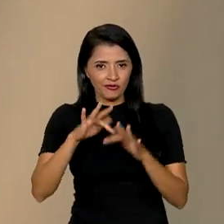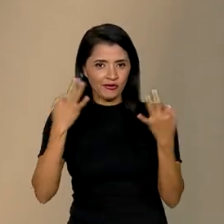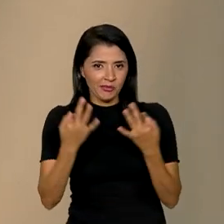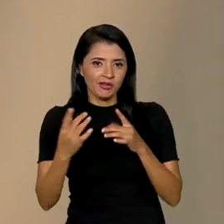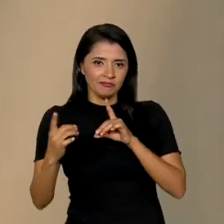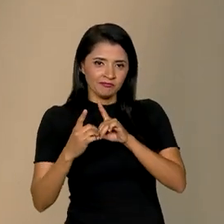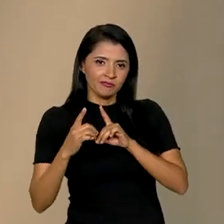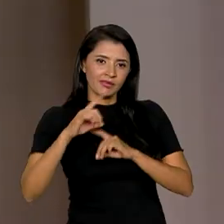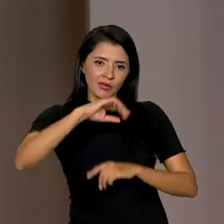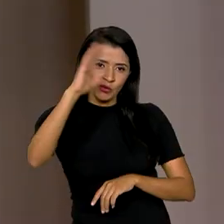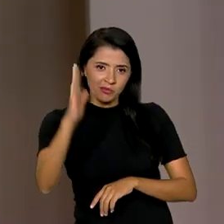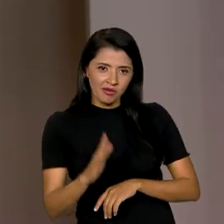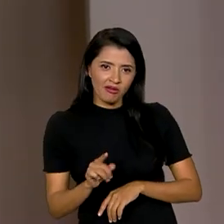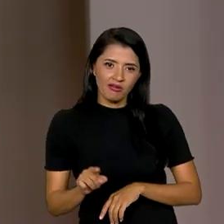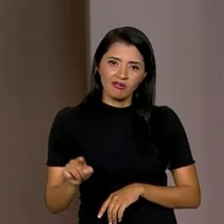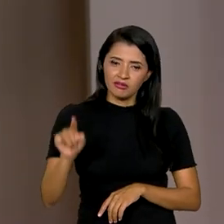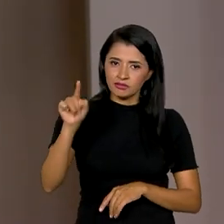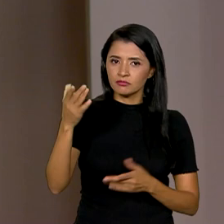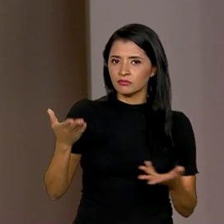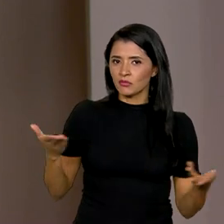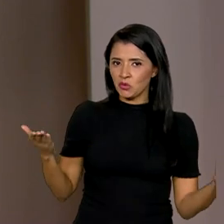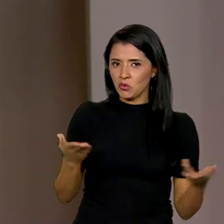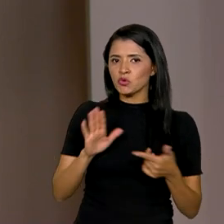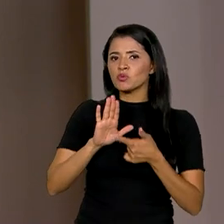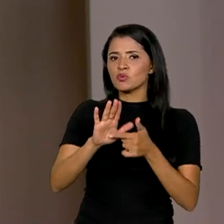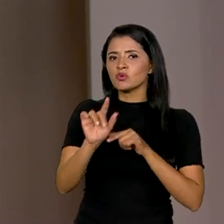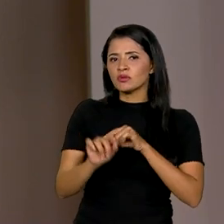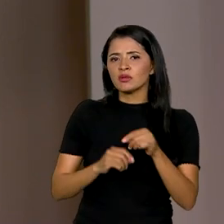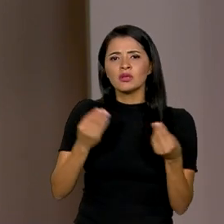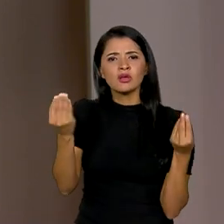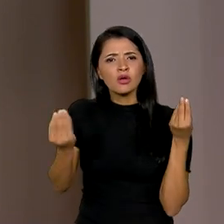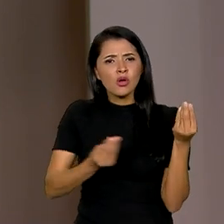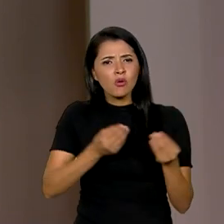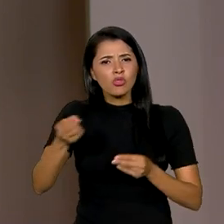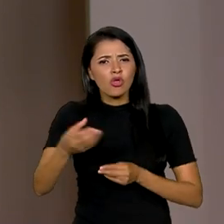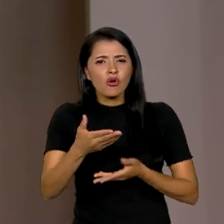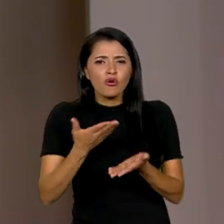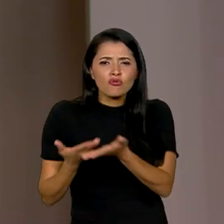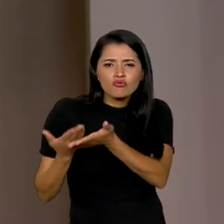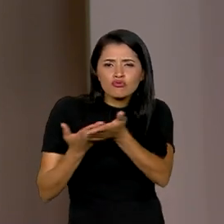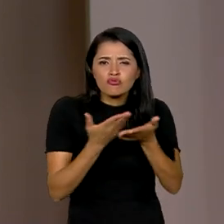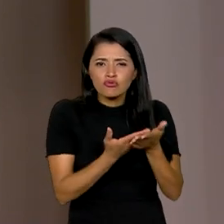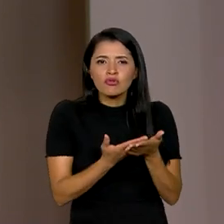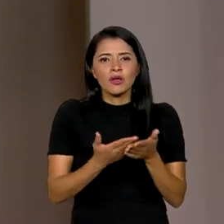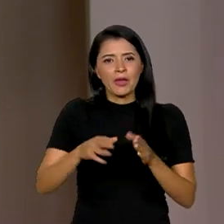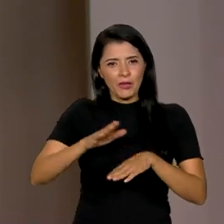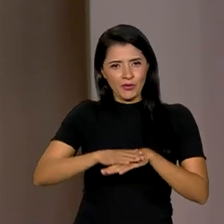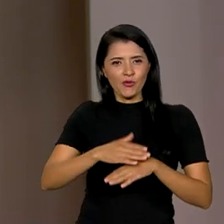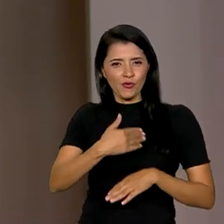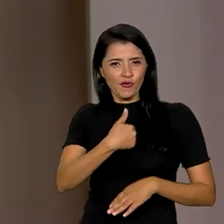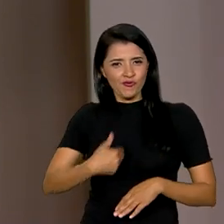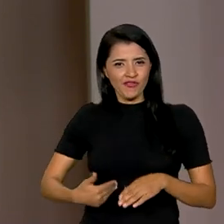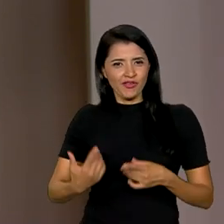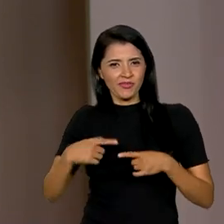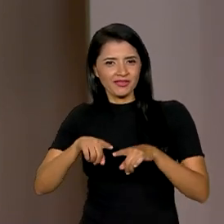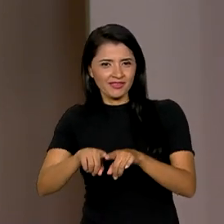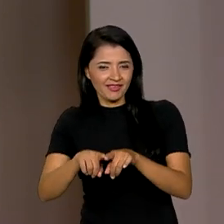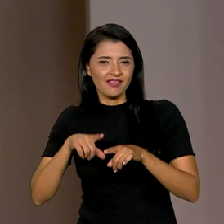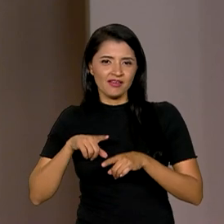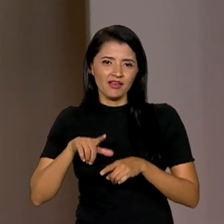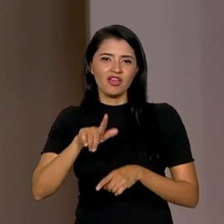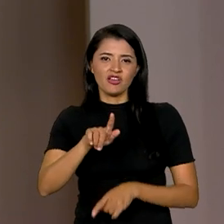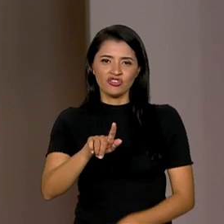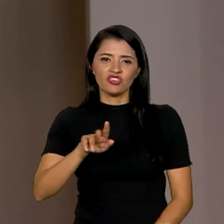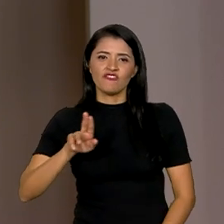atendidas em todo o país. Hoje nós vamos mostrar como novos estudos lançados pelo governo em parceria com a Fundação Getúlio